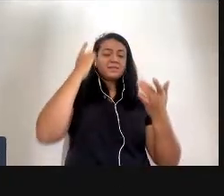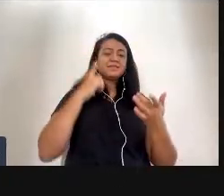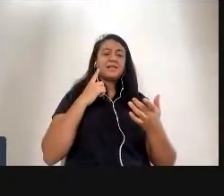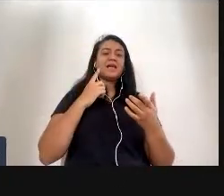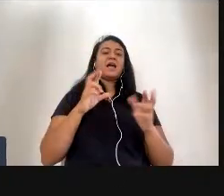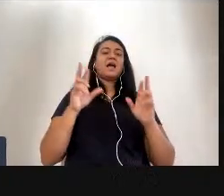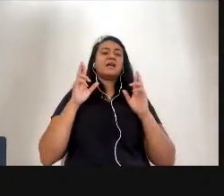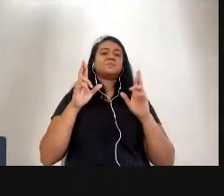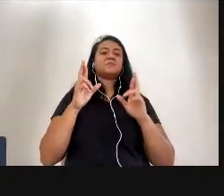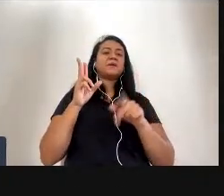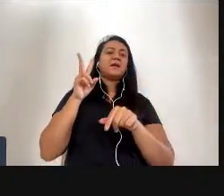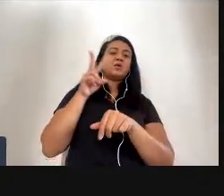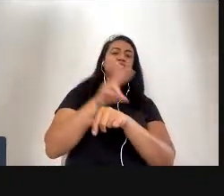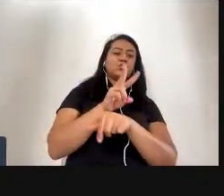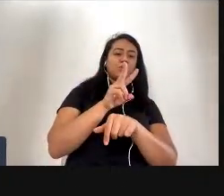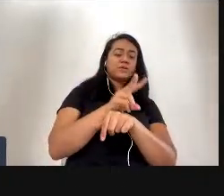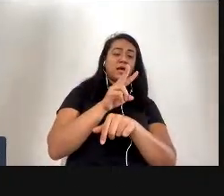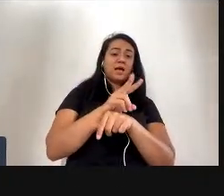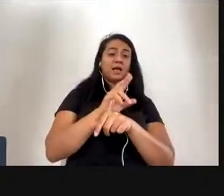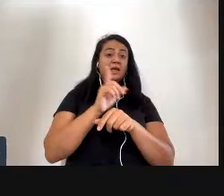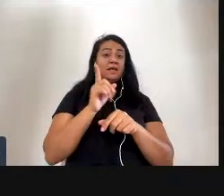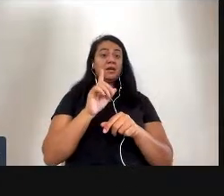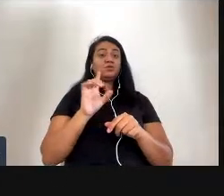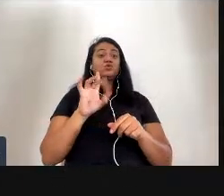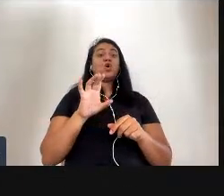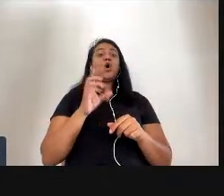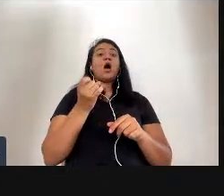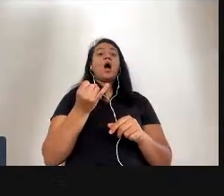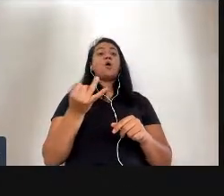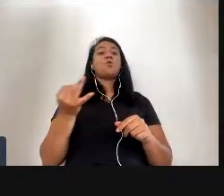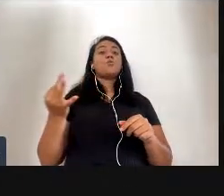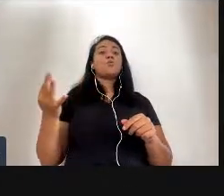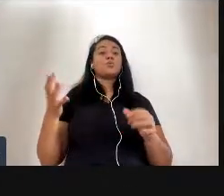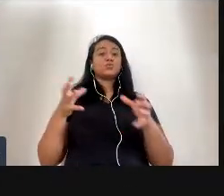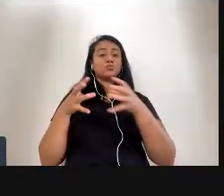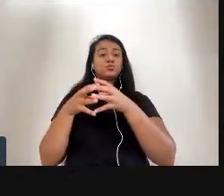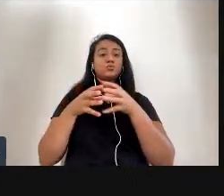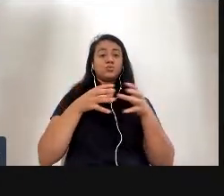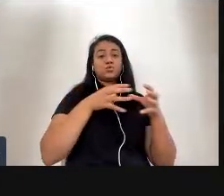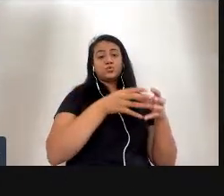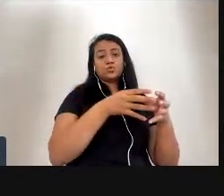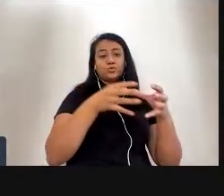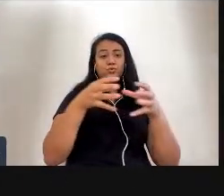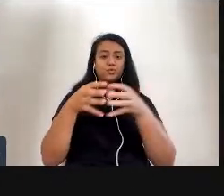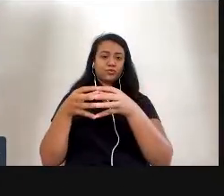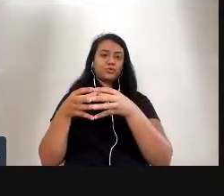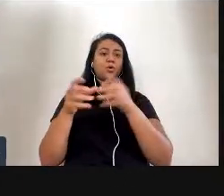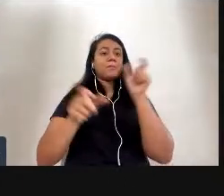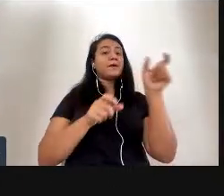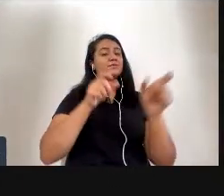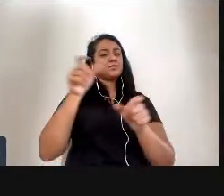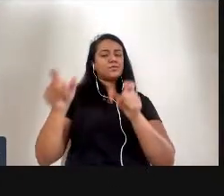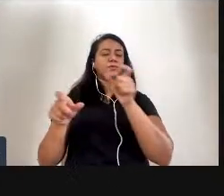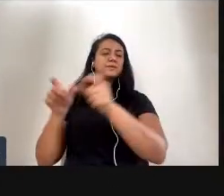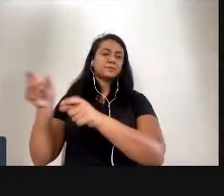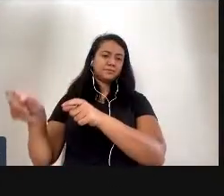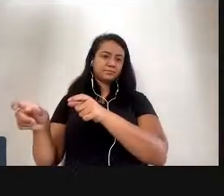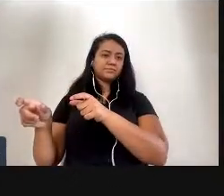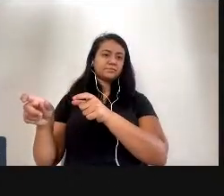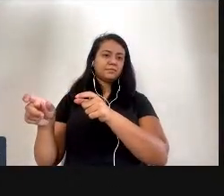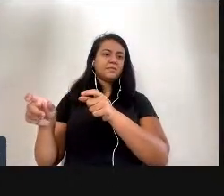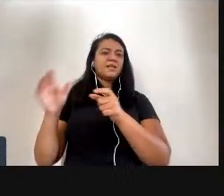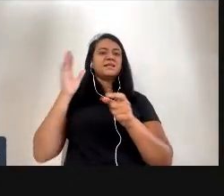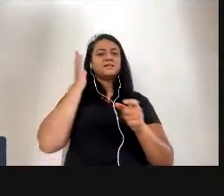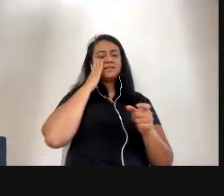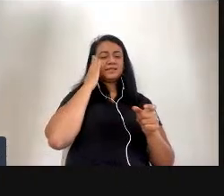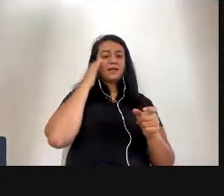e não só necessariamente algumas instituições ou alguns sujeitos, que a gente sabe bem